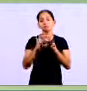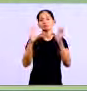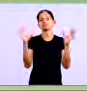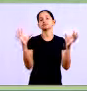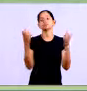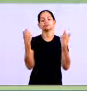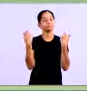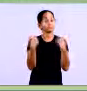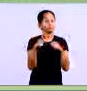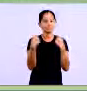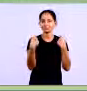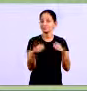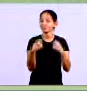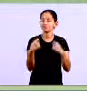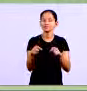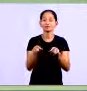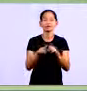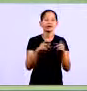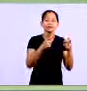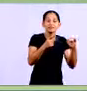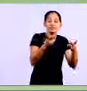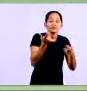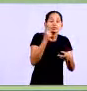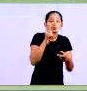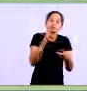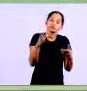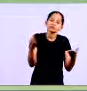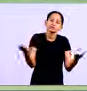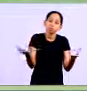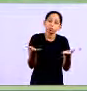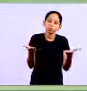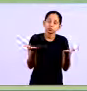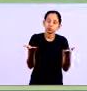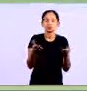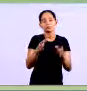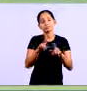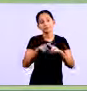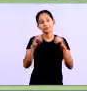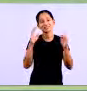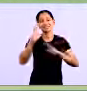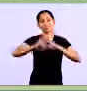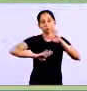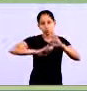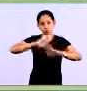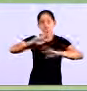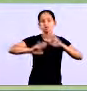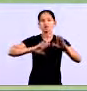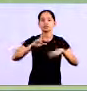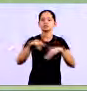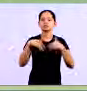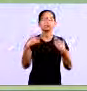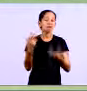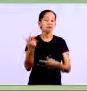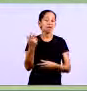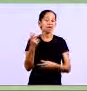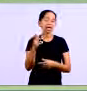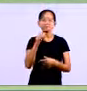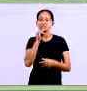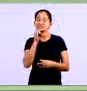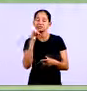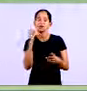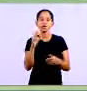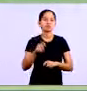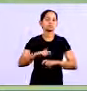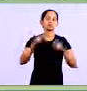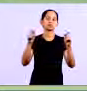várias estratégias com certeza mas deve se tomar todo um cuidado porque você pode entrar numa situação e isso não é incomum onde você não tem a